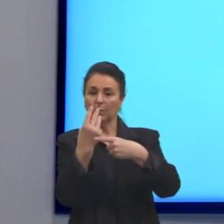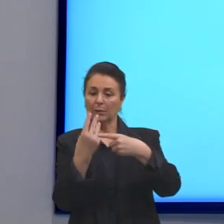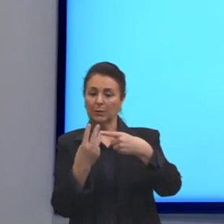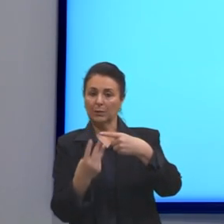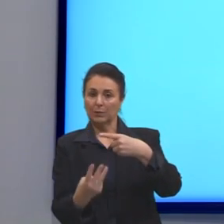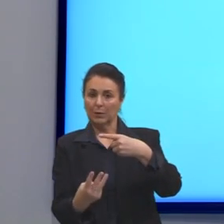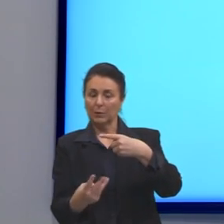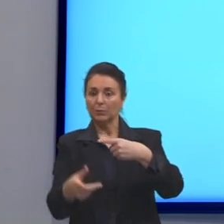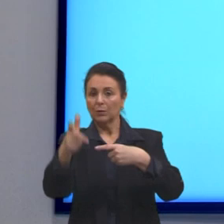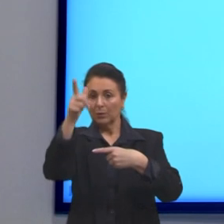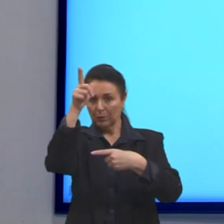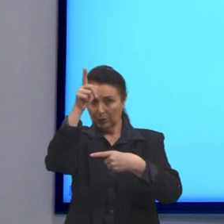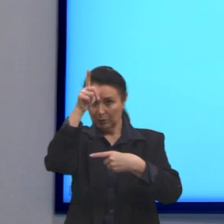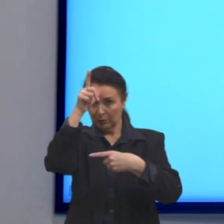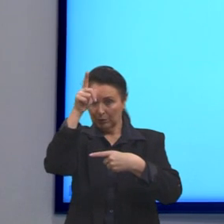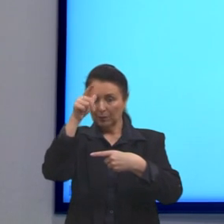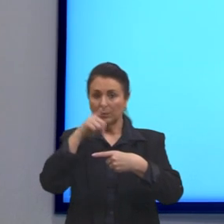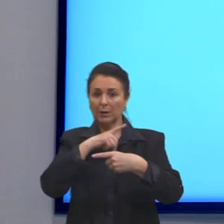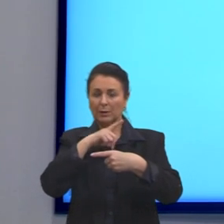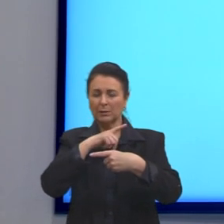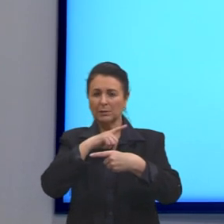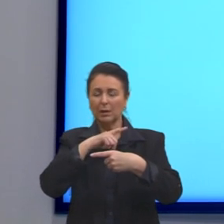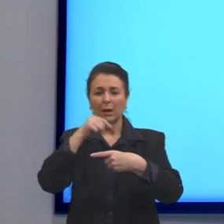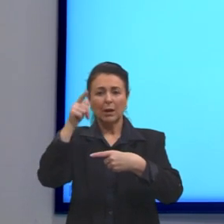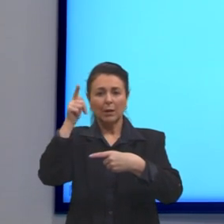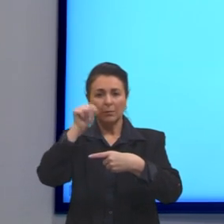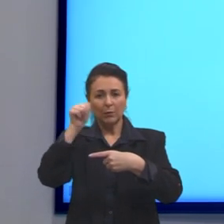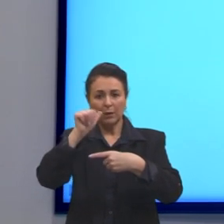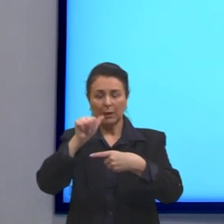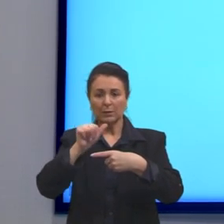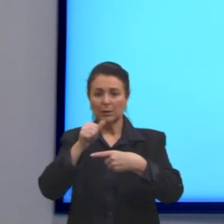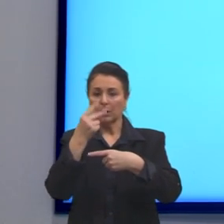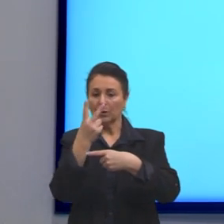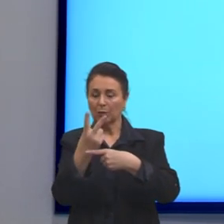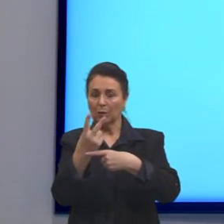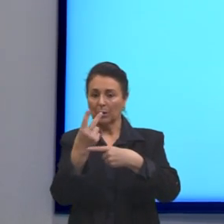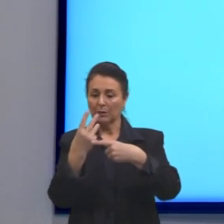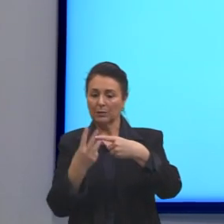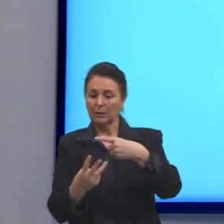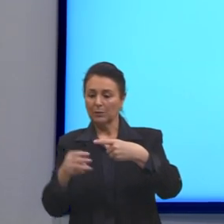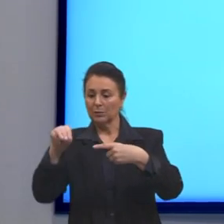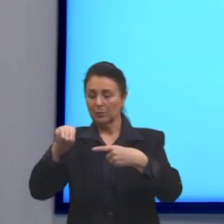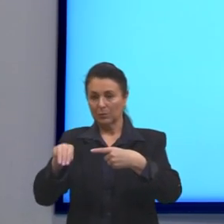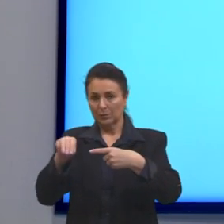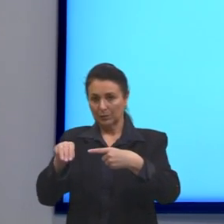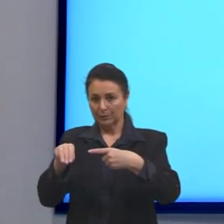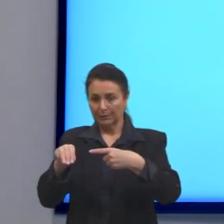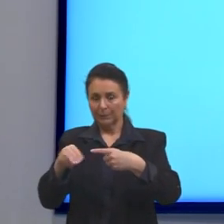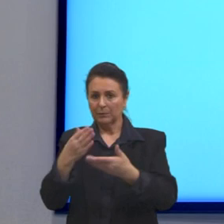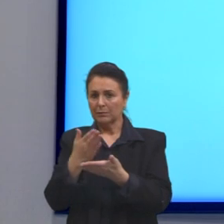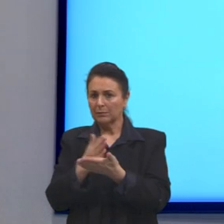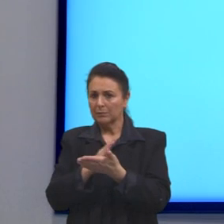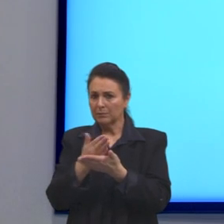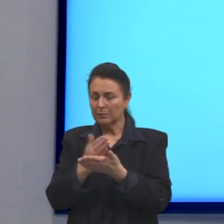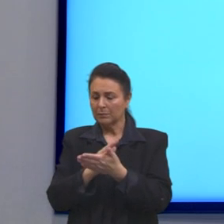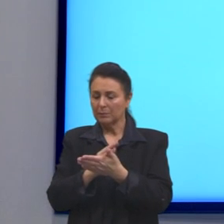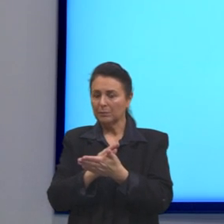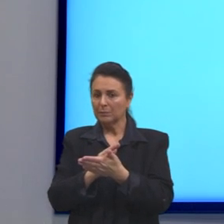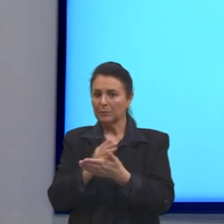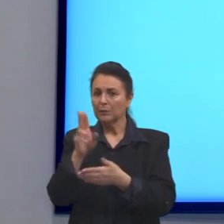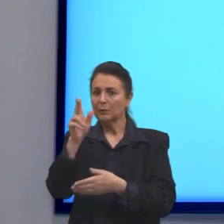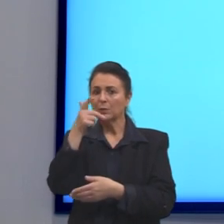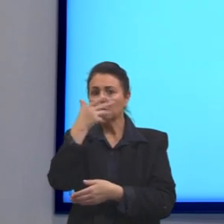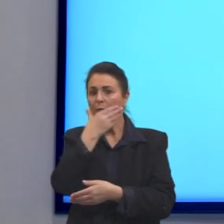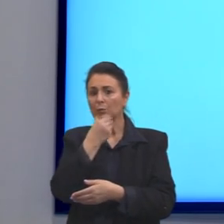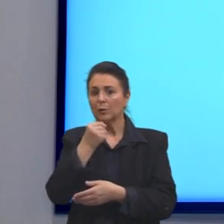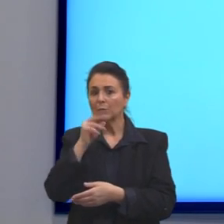pode ser representado por 2 terços de M. A última informação da metade ser homem, nós vamos utilizar